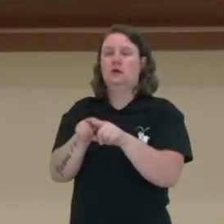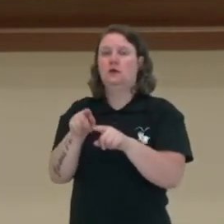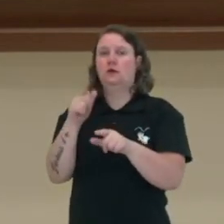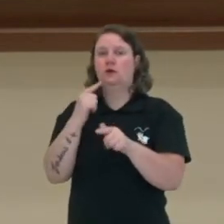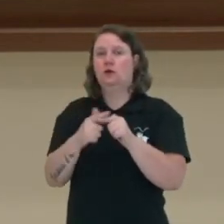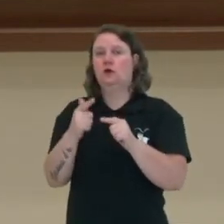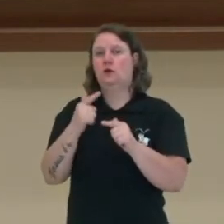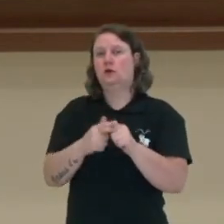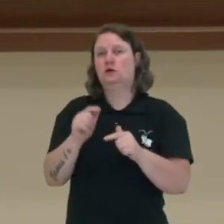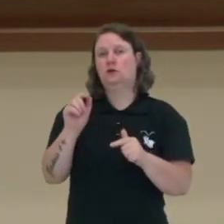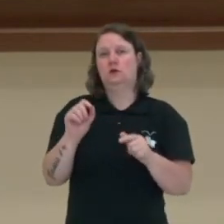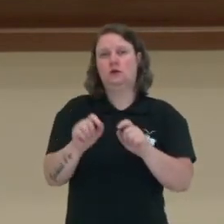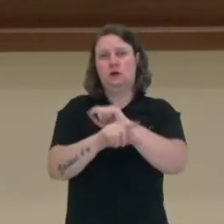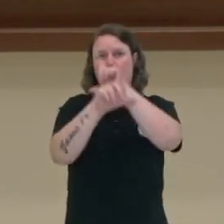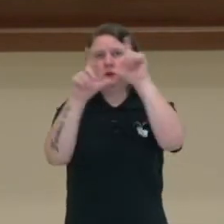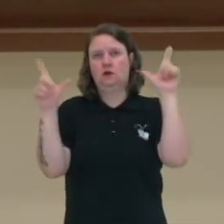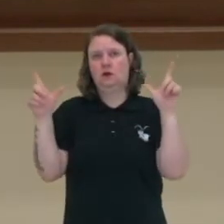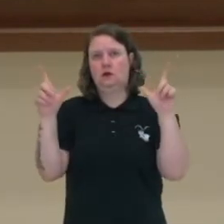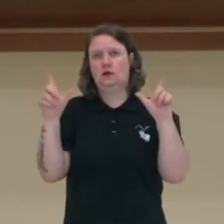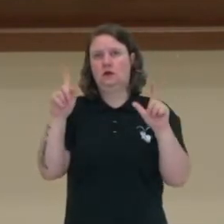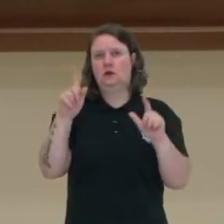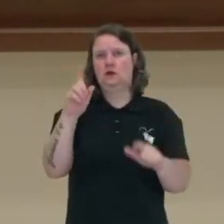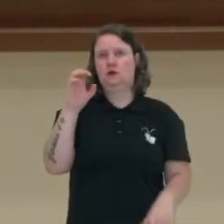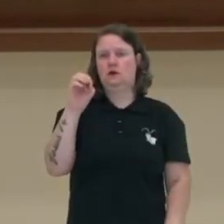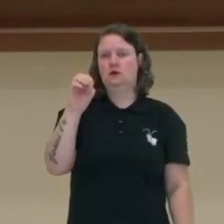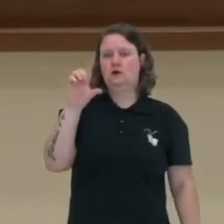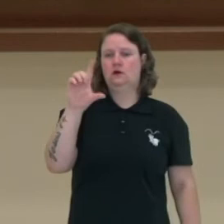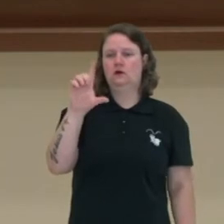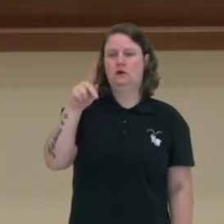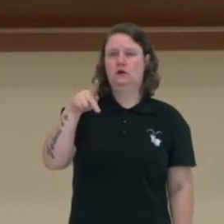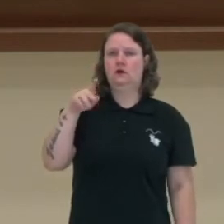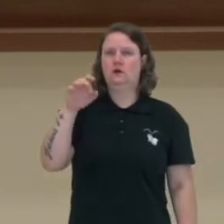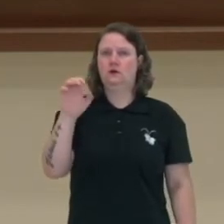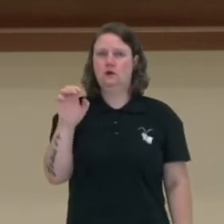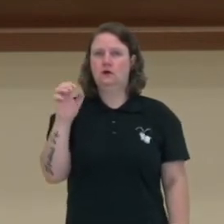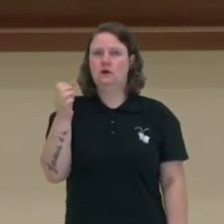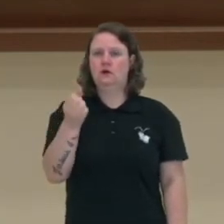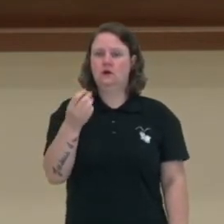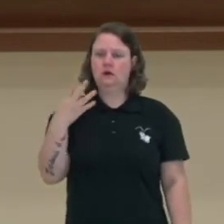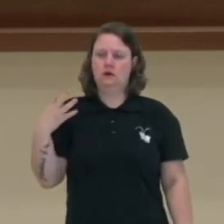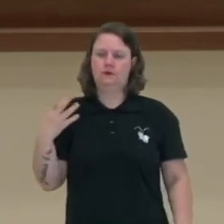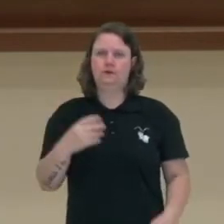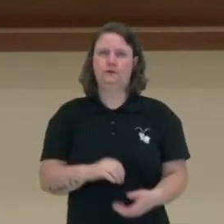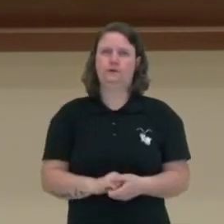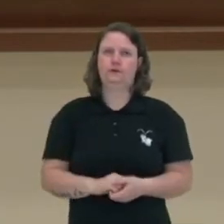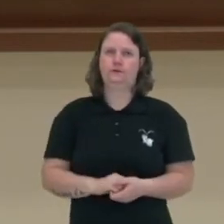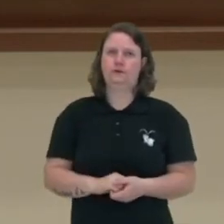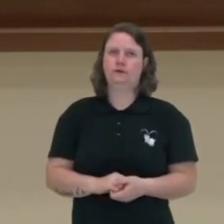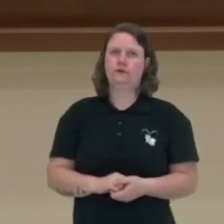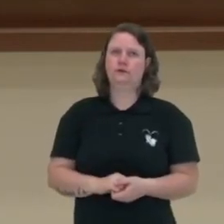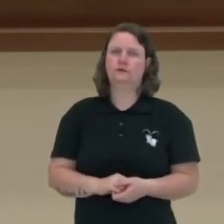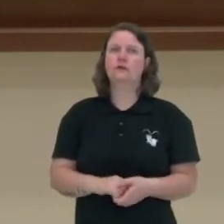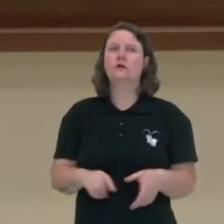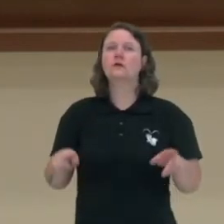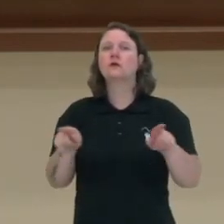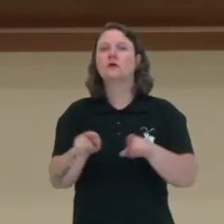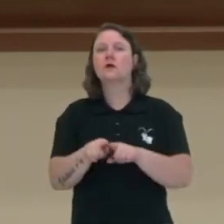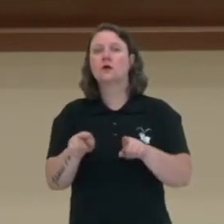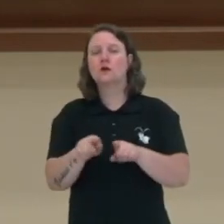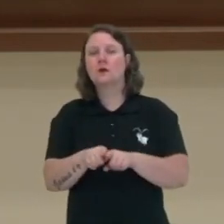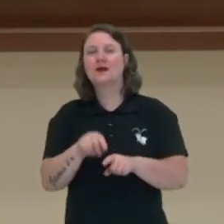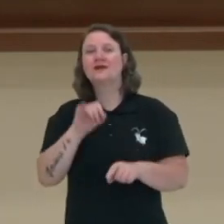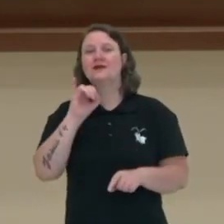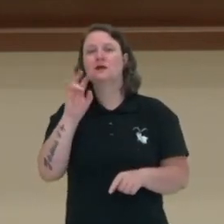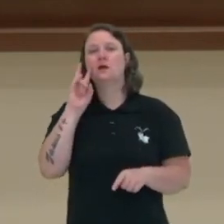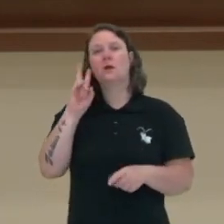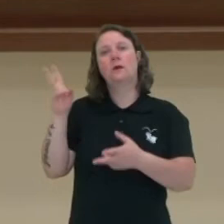que pode ser visto no golpe de 64, quando instala-se a ditadura, literalmente, no Brasil. Que, se você